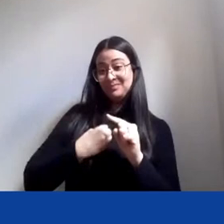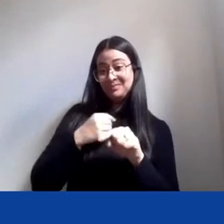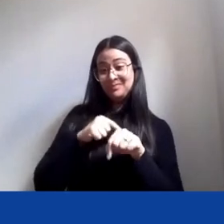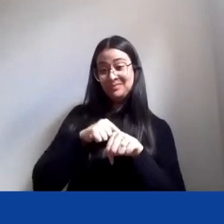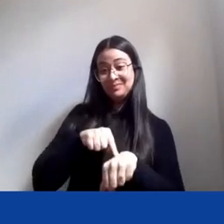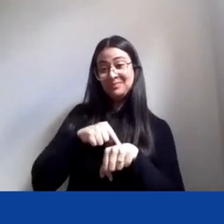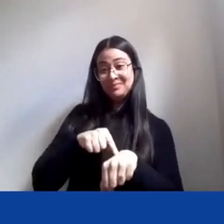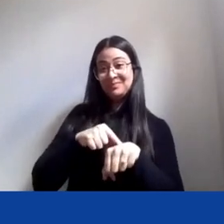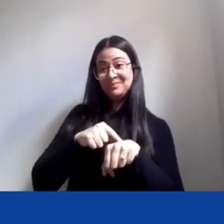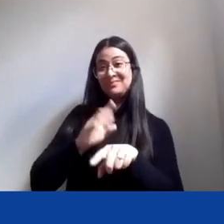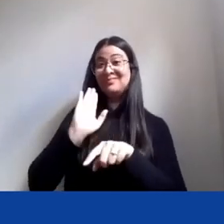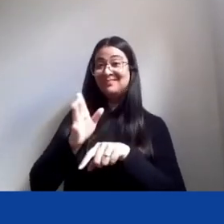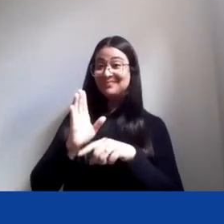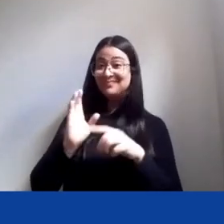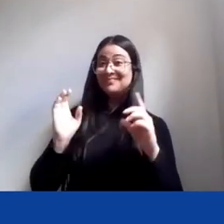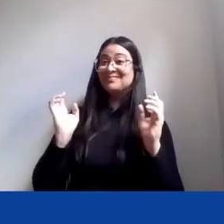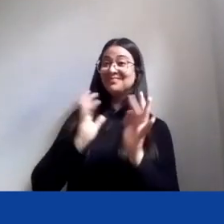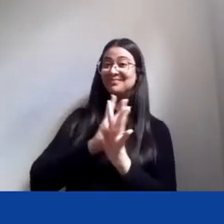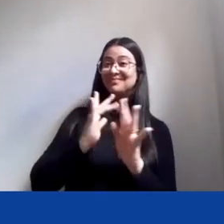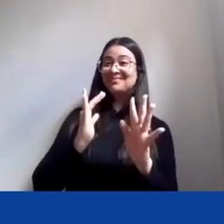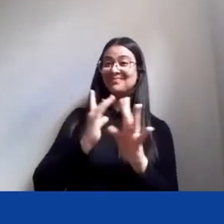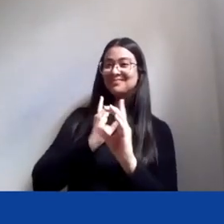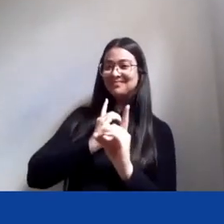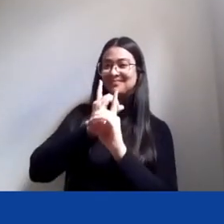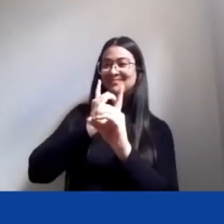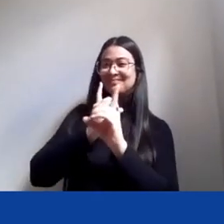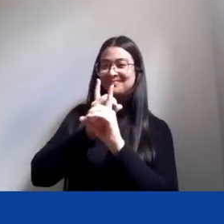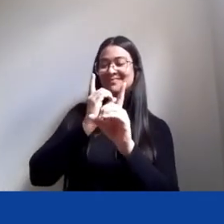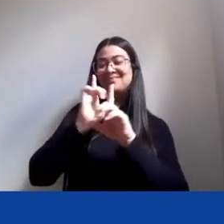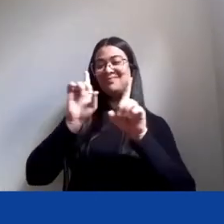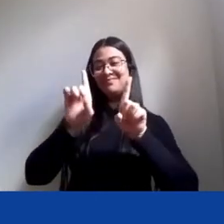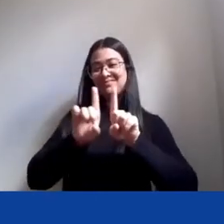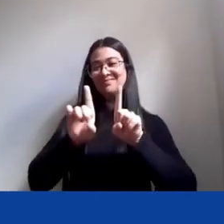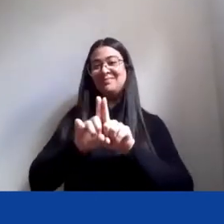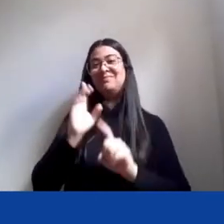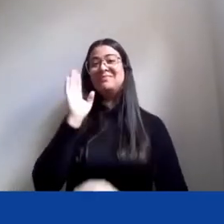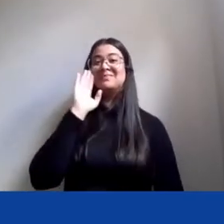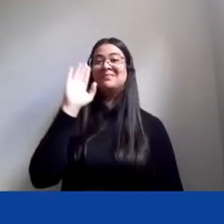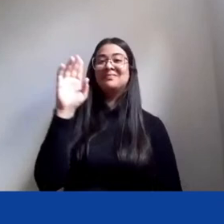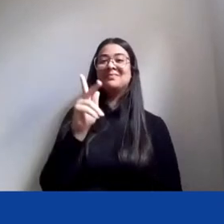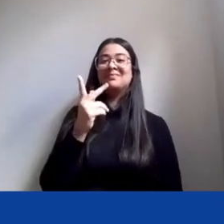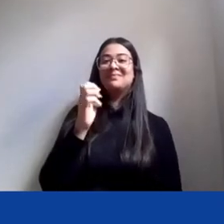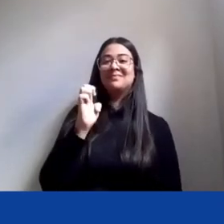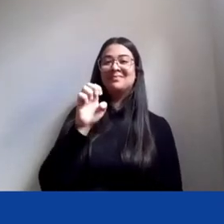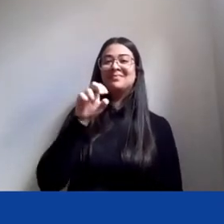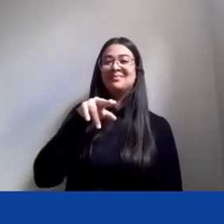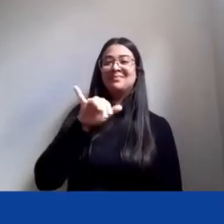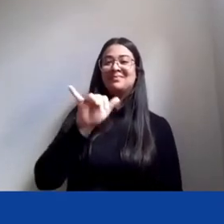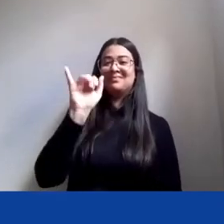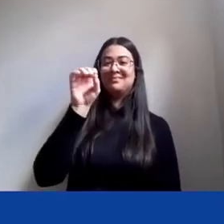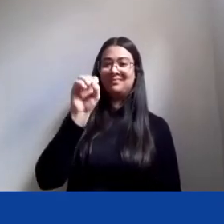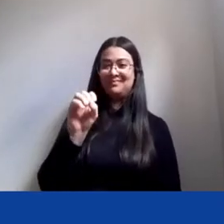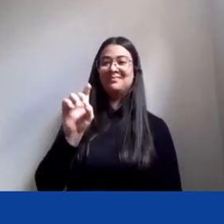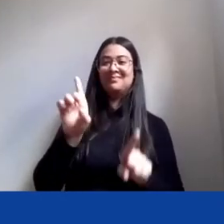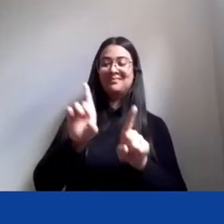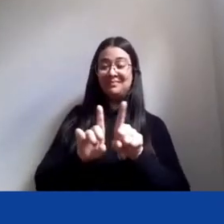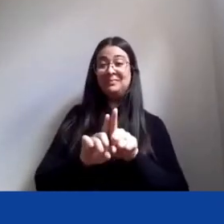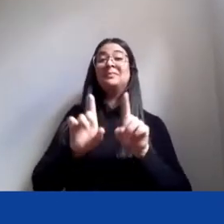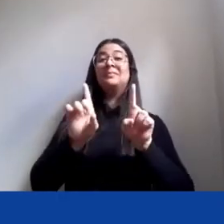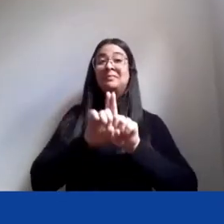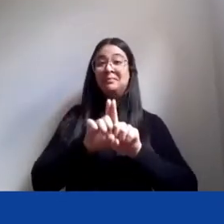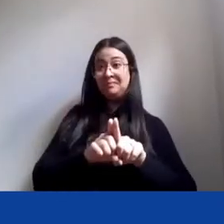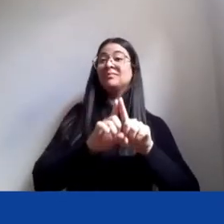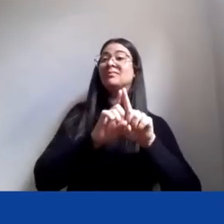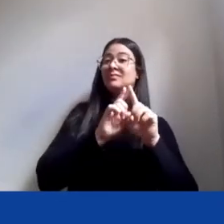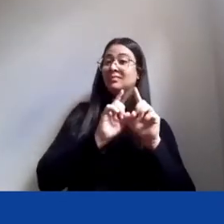cruzou por aí muito rapidamente, principalmente com o Enio, eu também sou, venho da UNB e